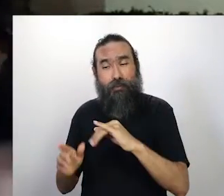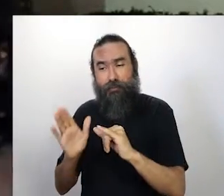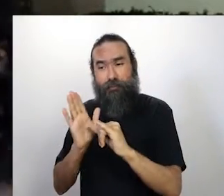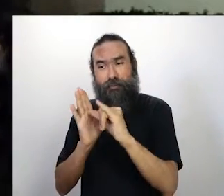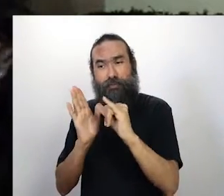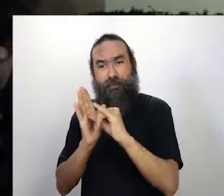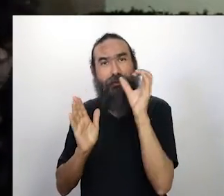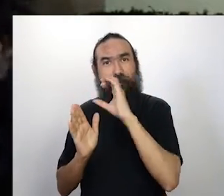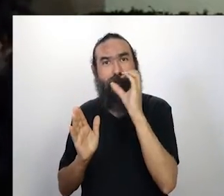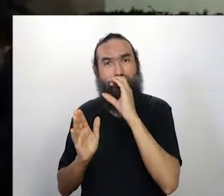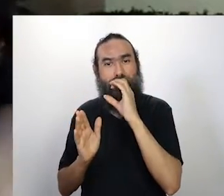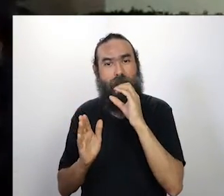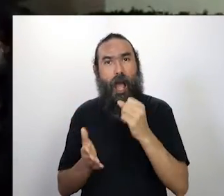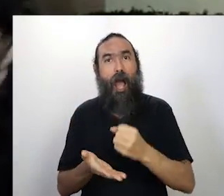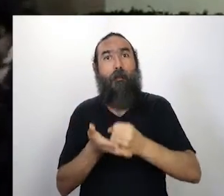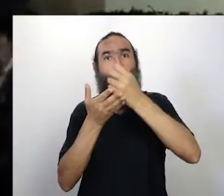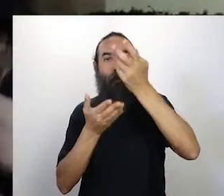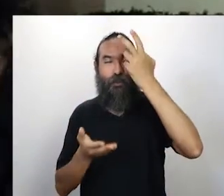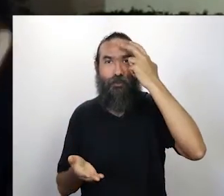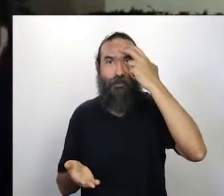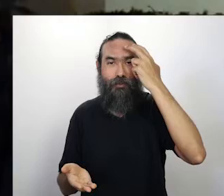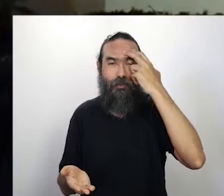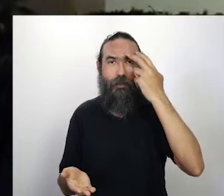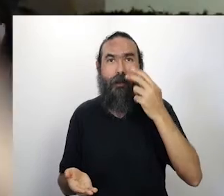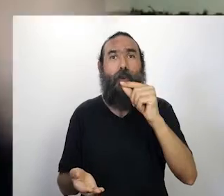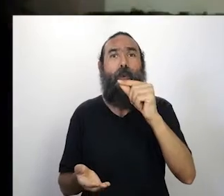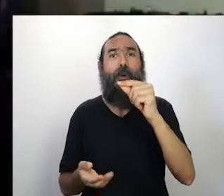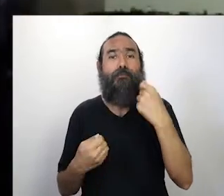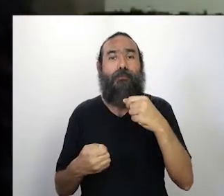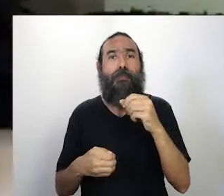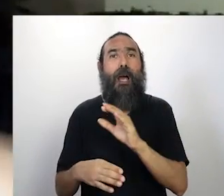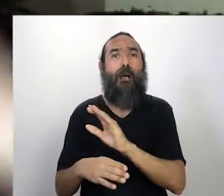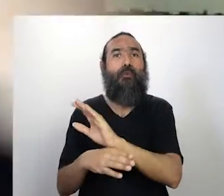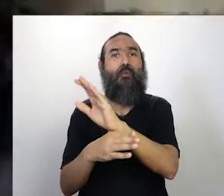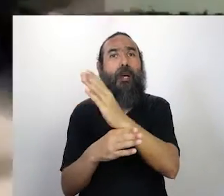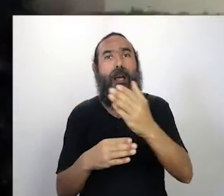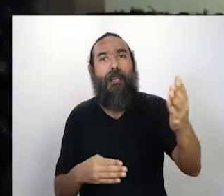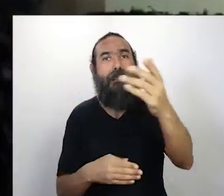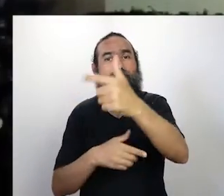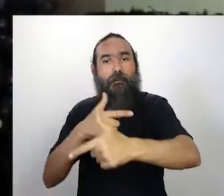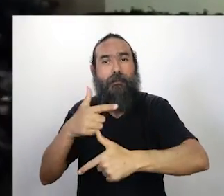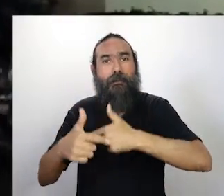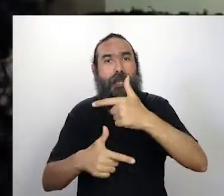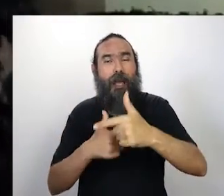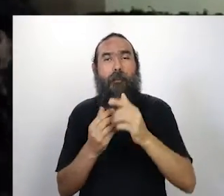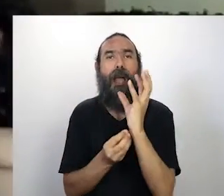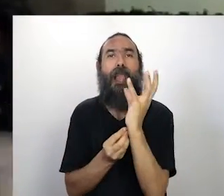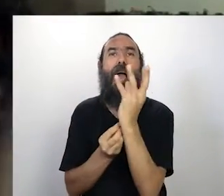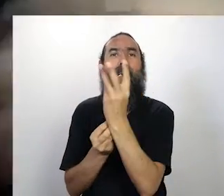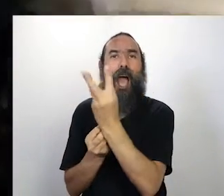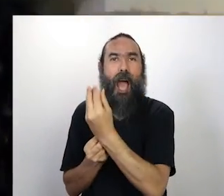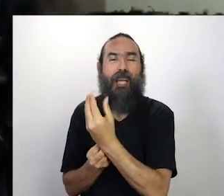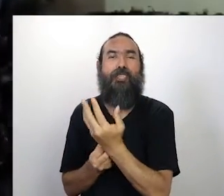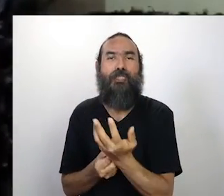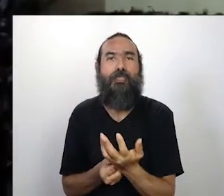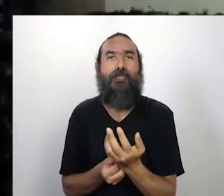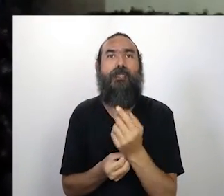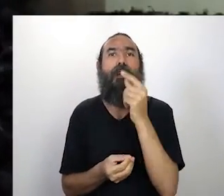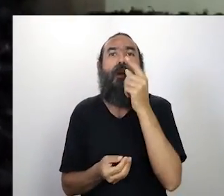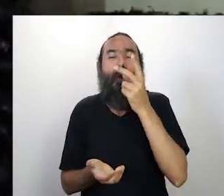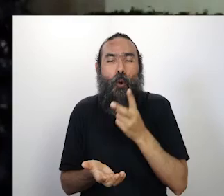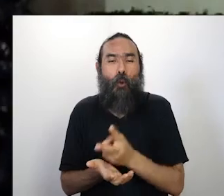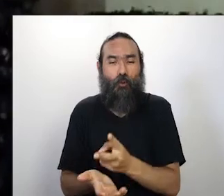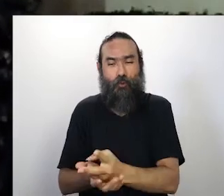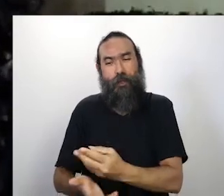forma aqueles artistas e produtores e pensadores da cultura e trabalhadores da área a sobreviver